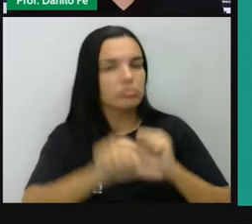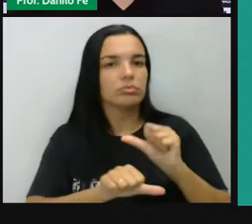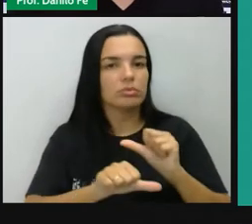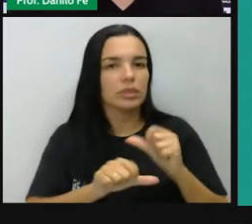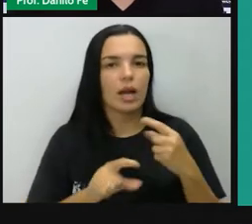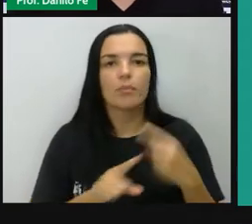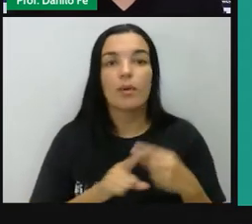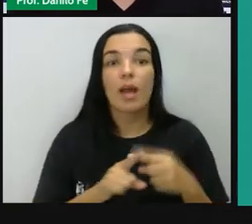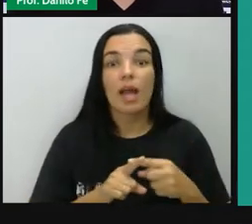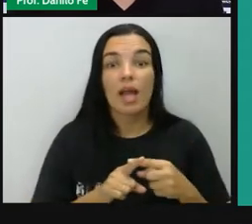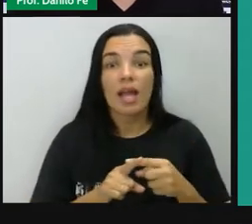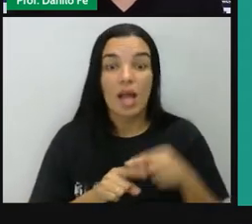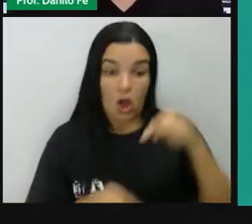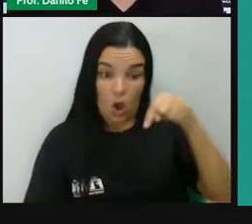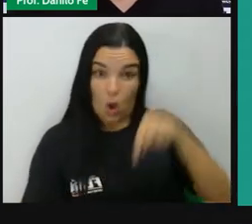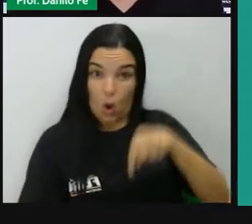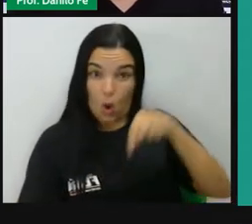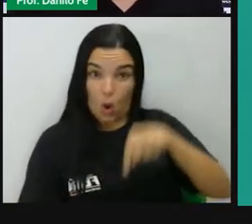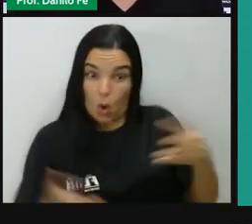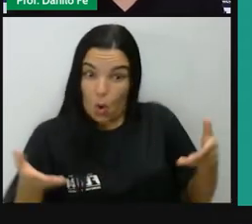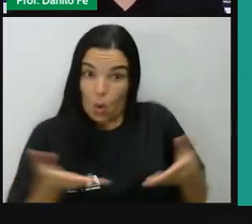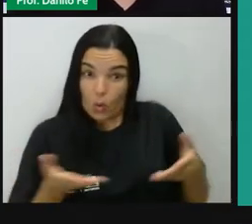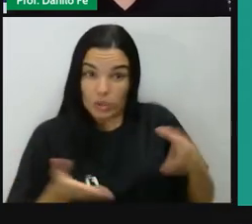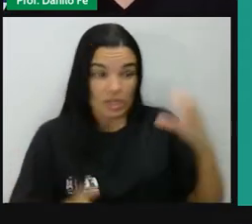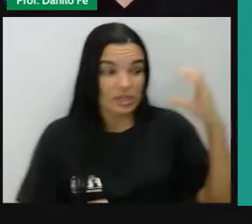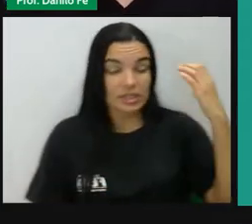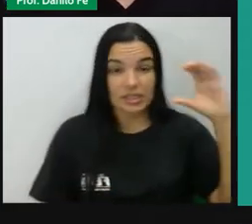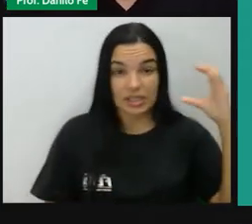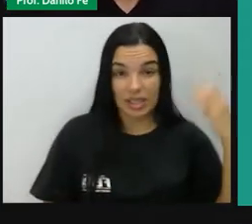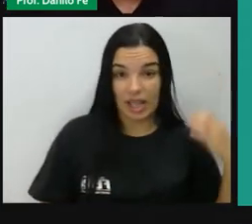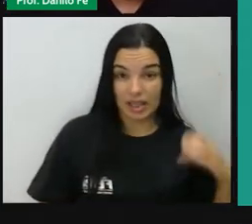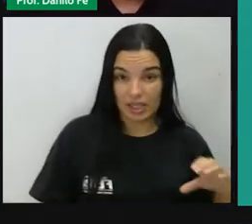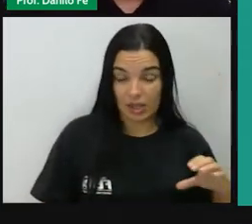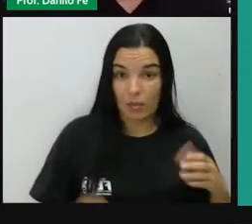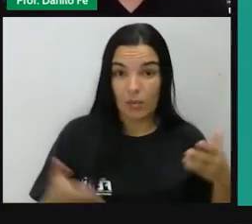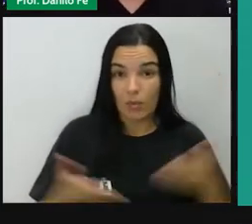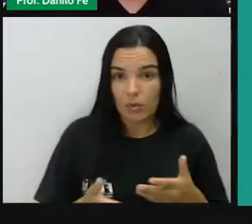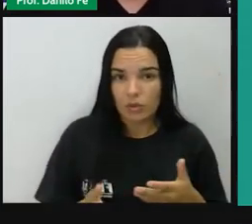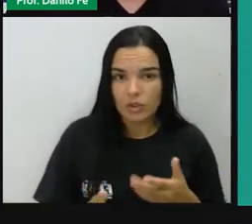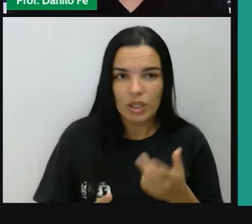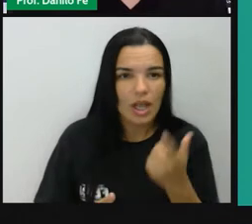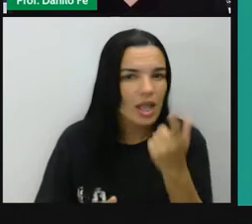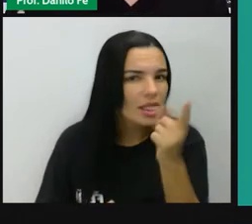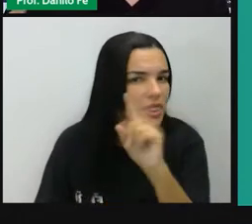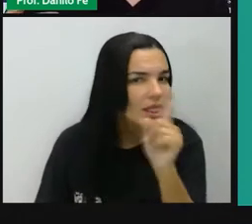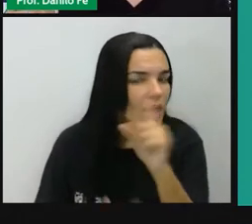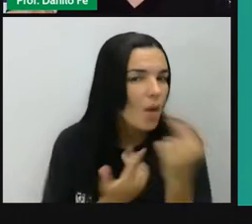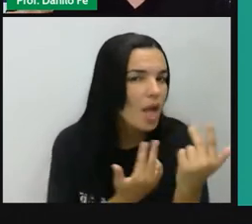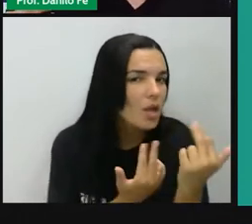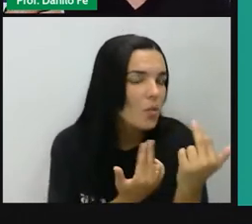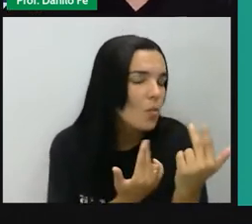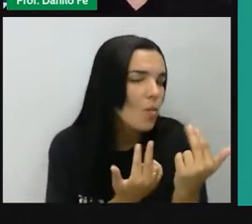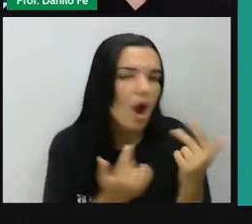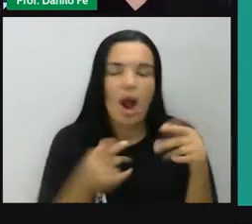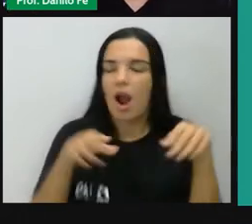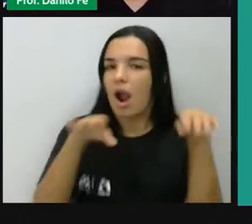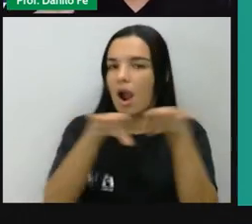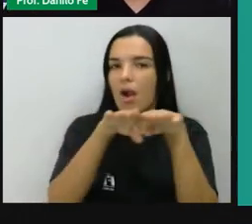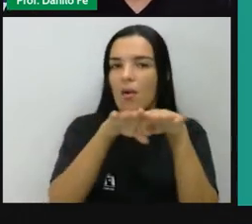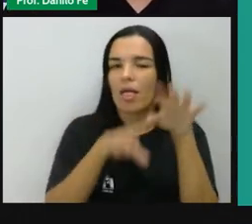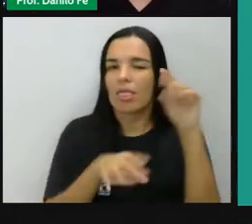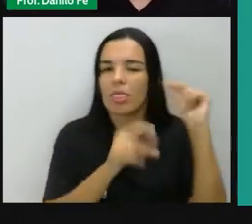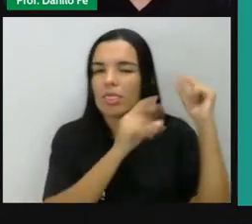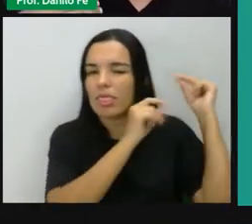cidadão na França, lá do século XVIII, porque as demandas vão mudando e esse termo